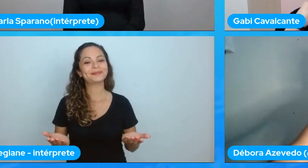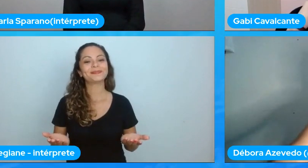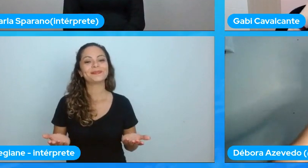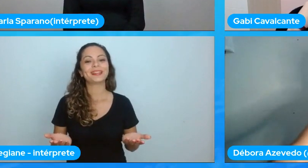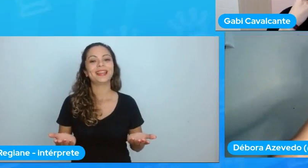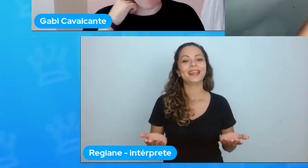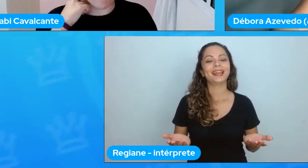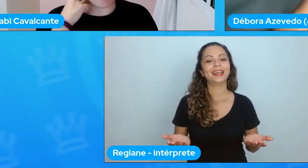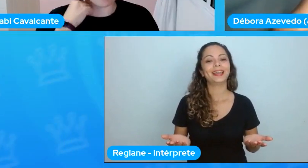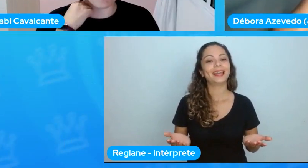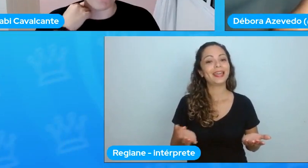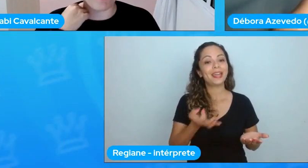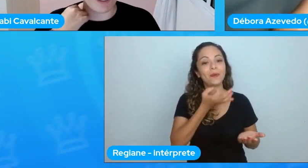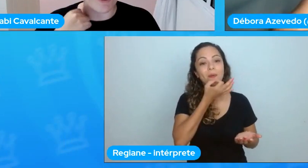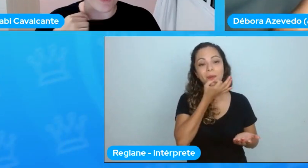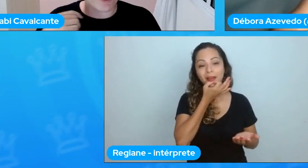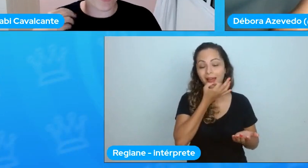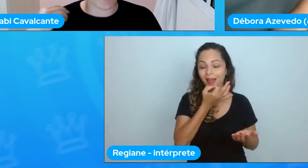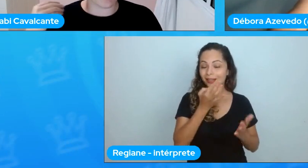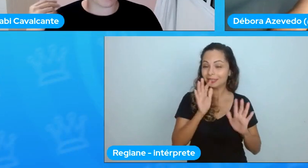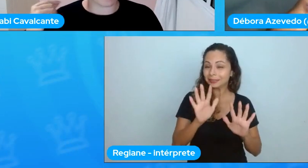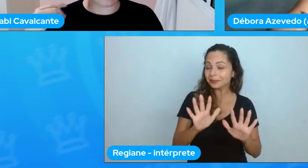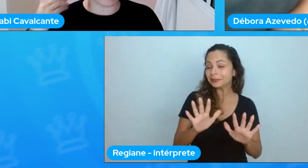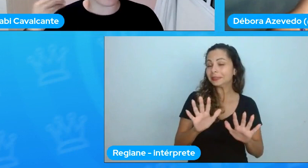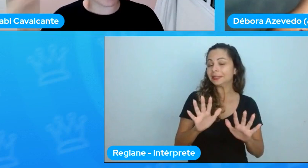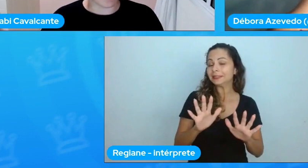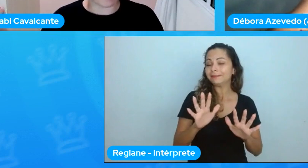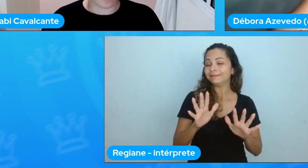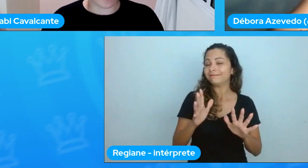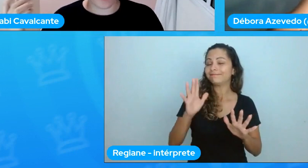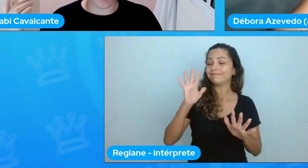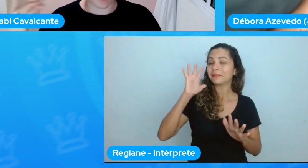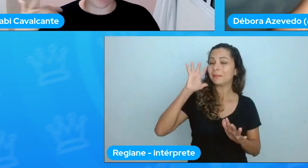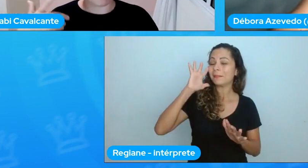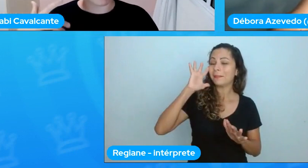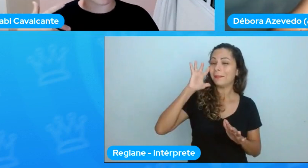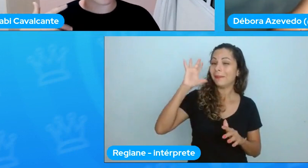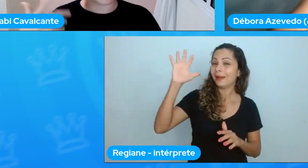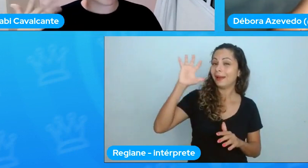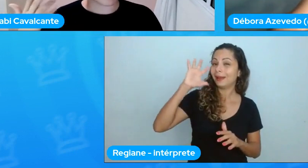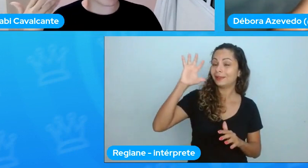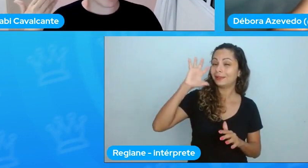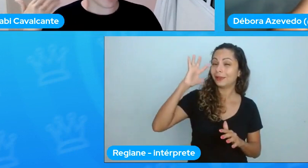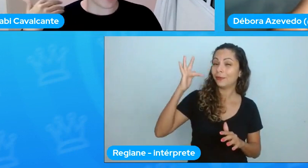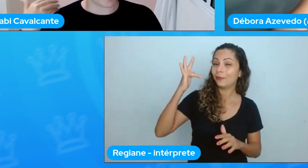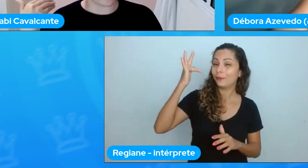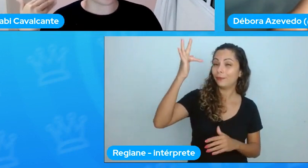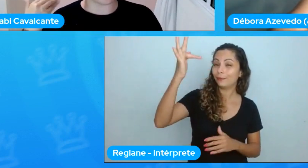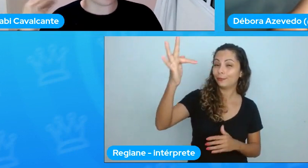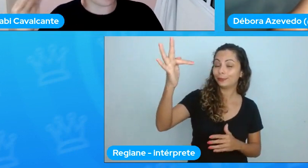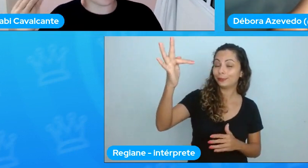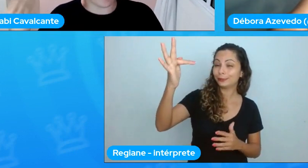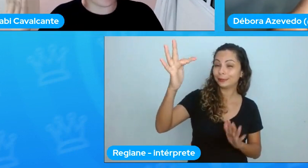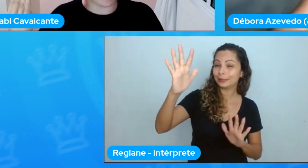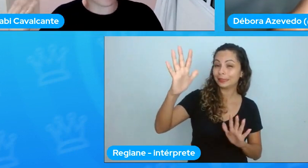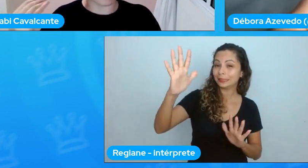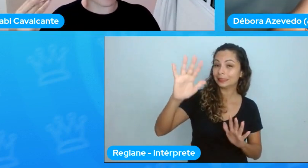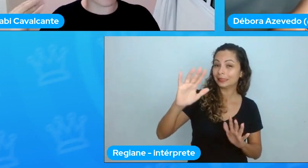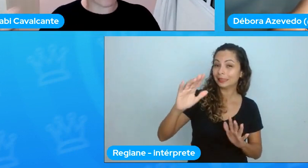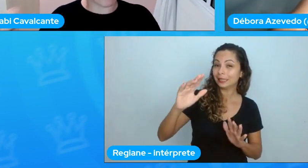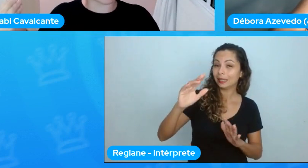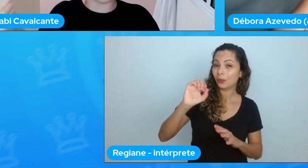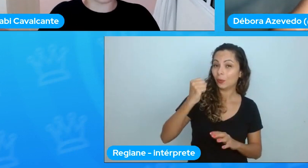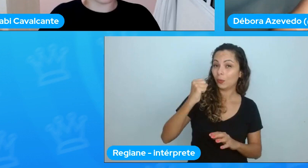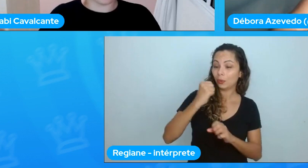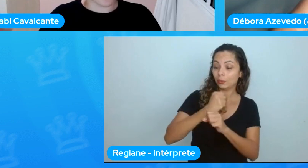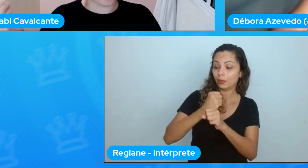eu acho que até com o meu complexo eu tentar imaginar porque eu acho que caramba se há oito anos atrás alguém